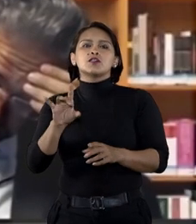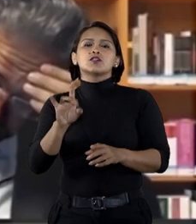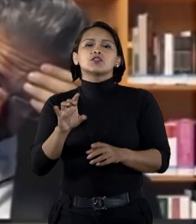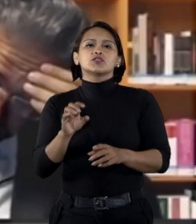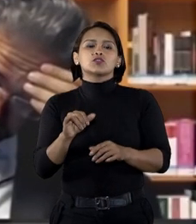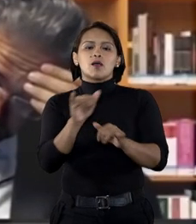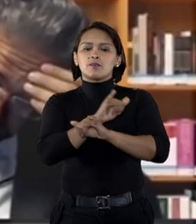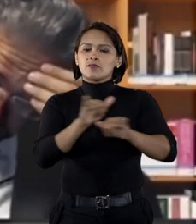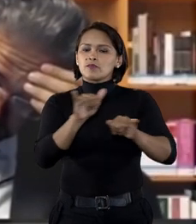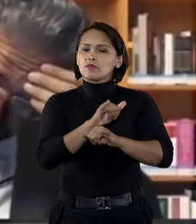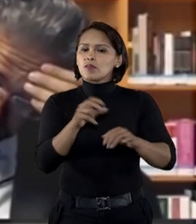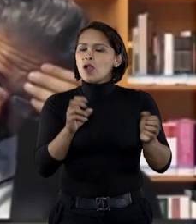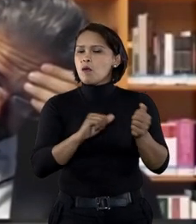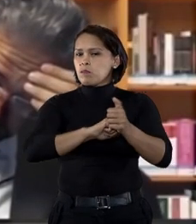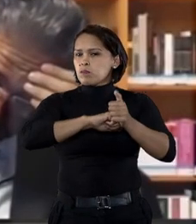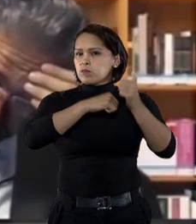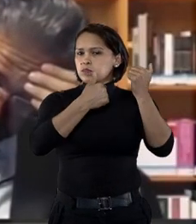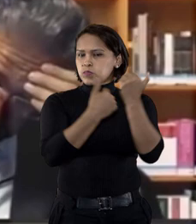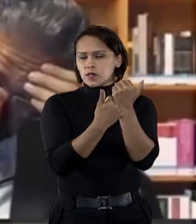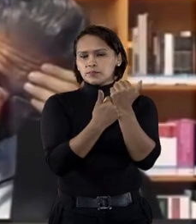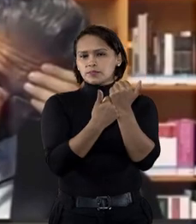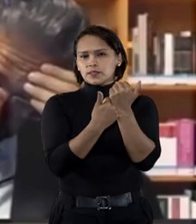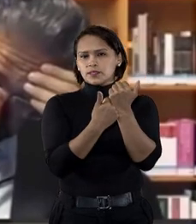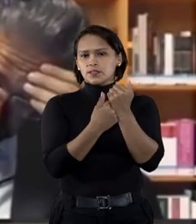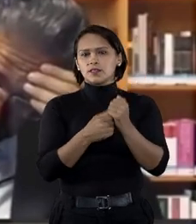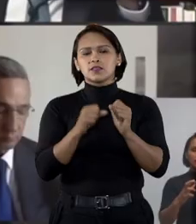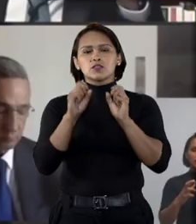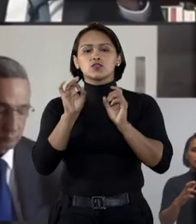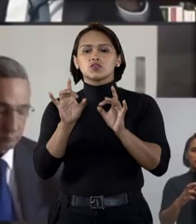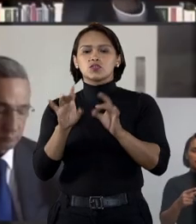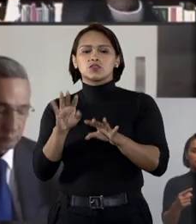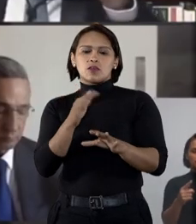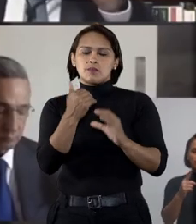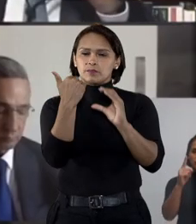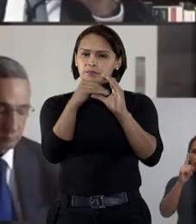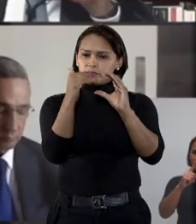apenas os dados que não estiverem disponíveis no portal público